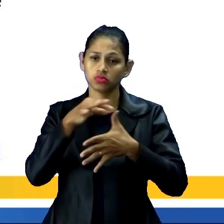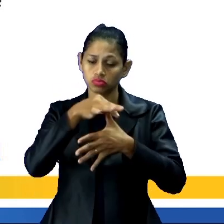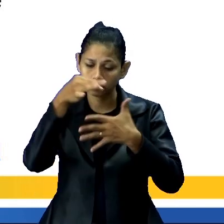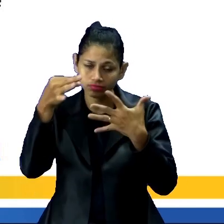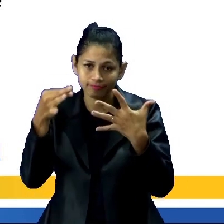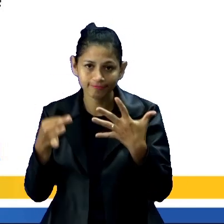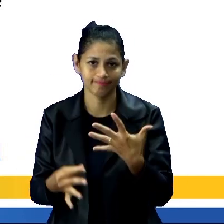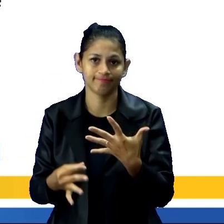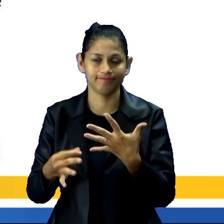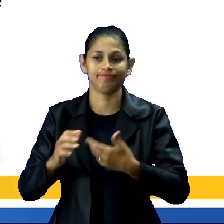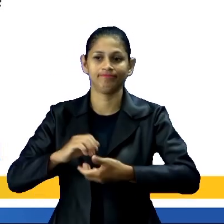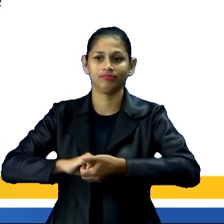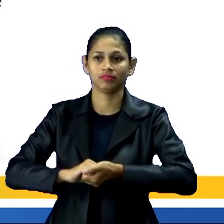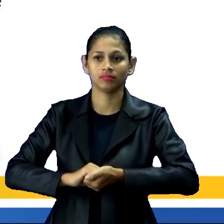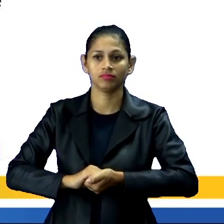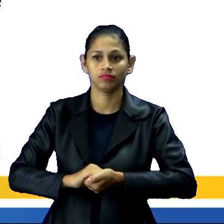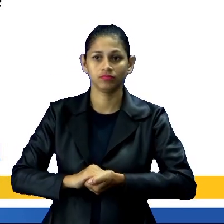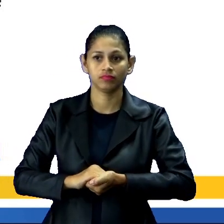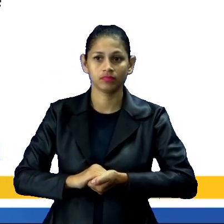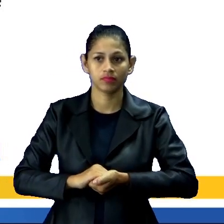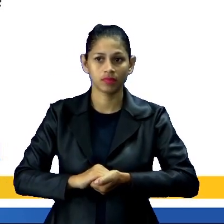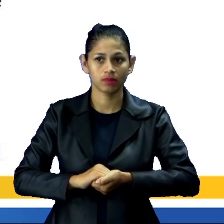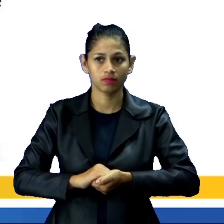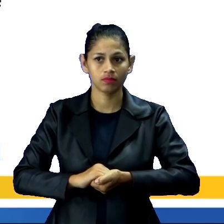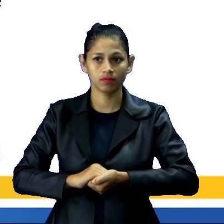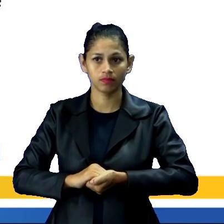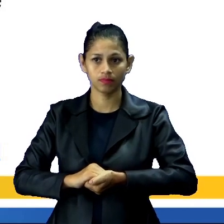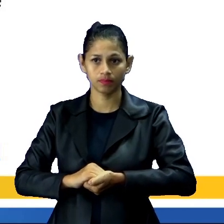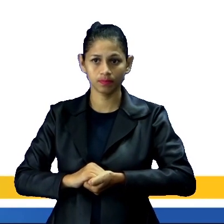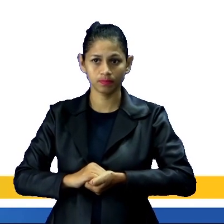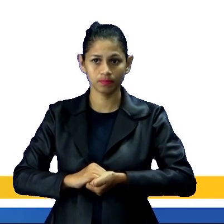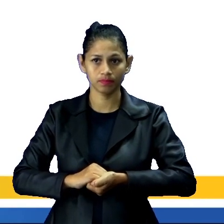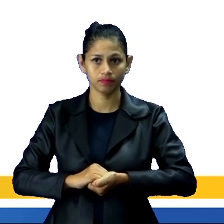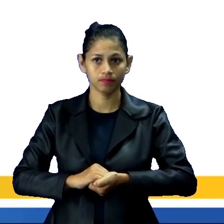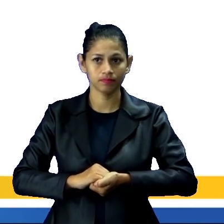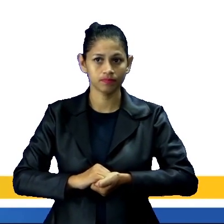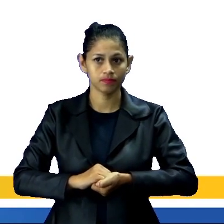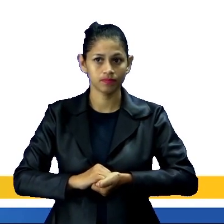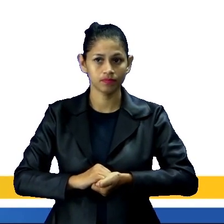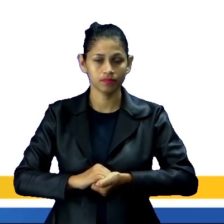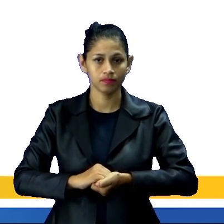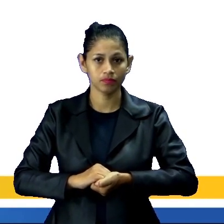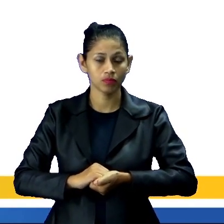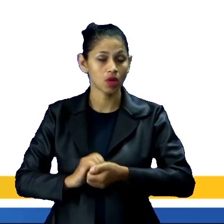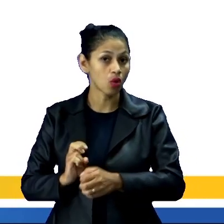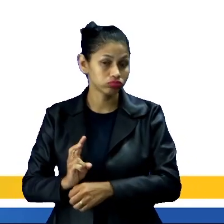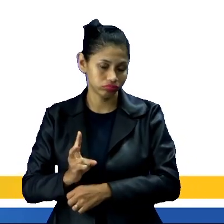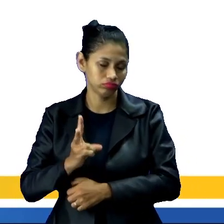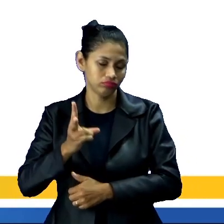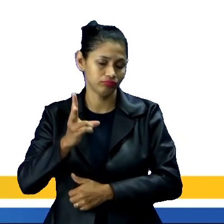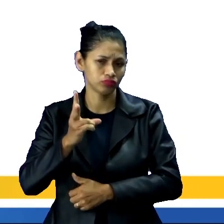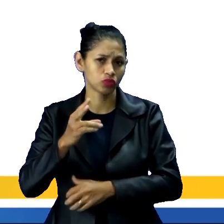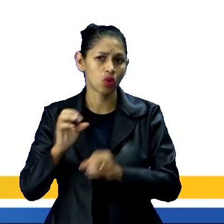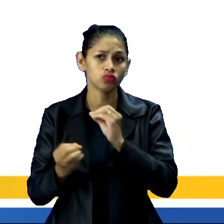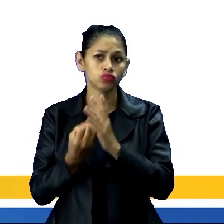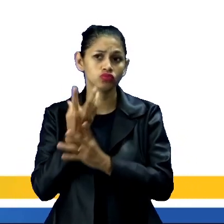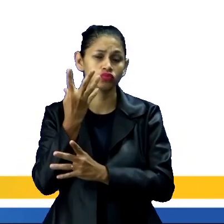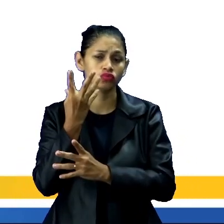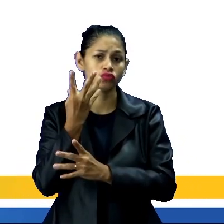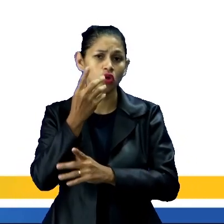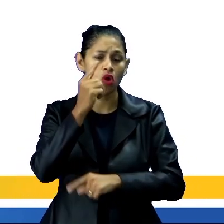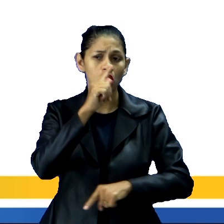observado bastante isso nos telejornais. Vamos lá, continuando. O surgimento de